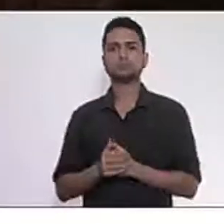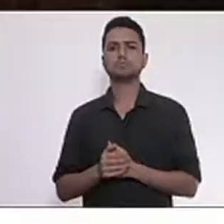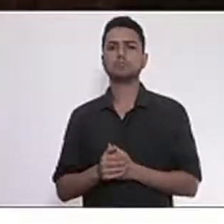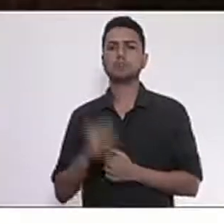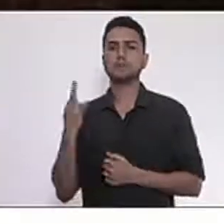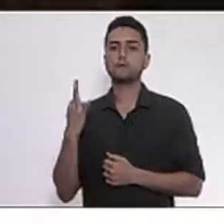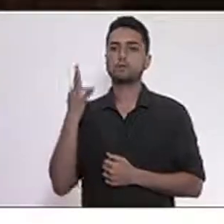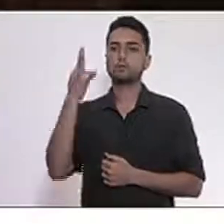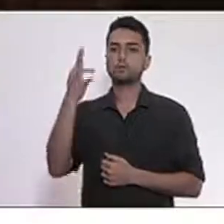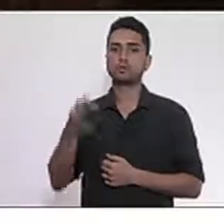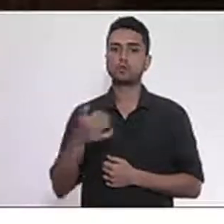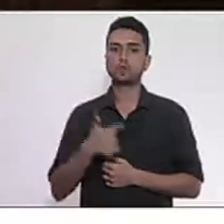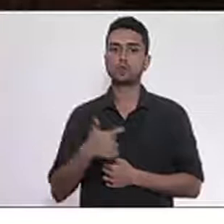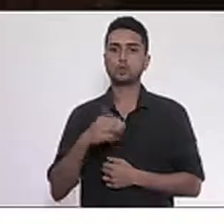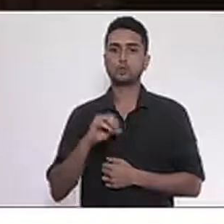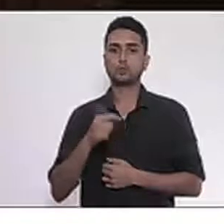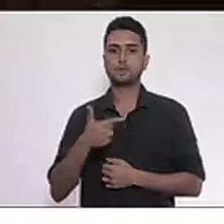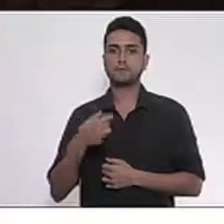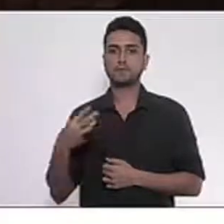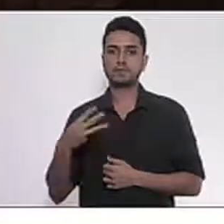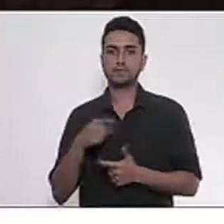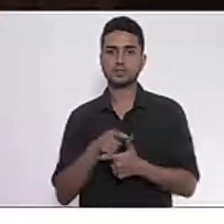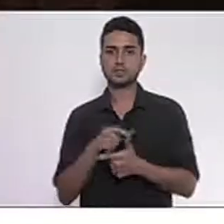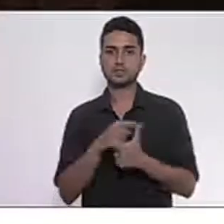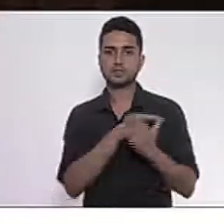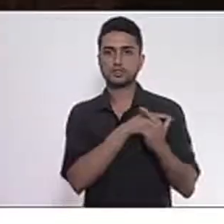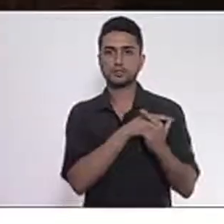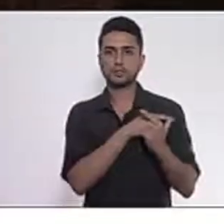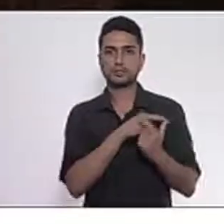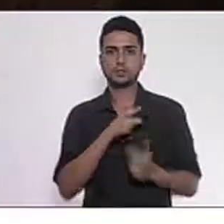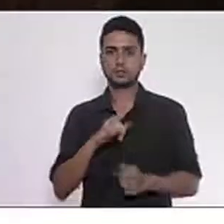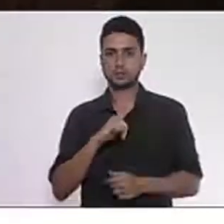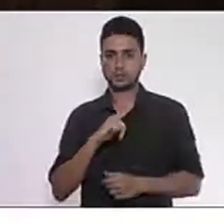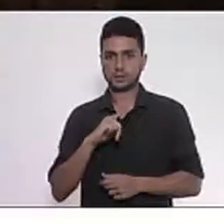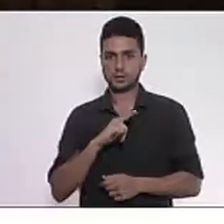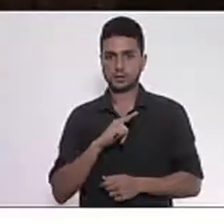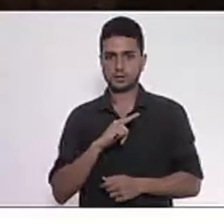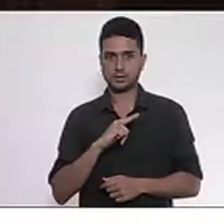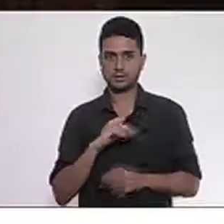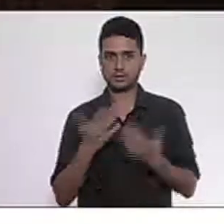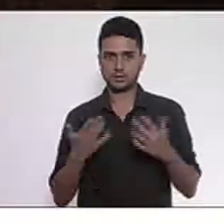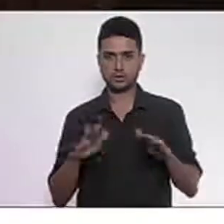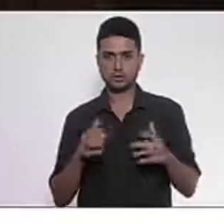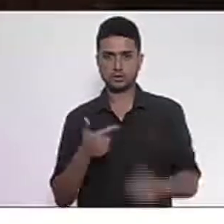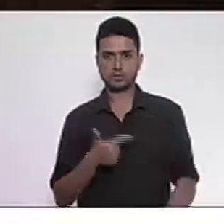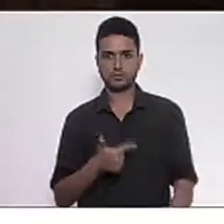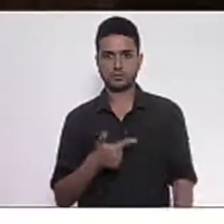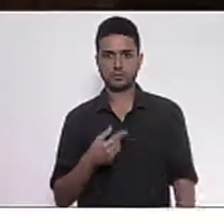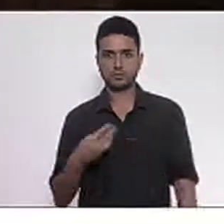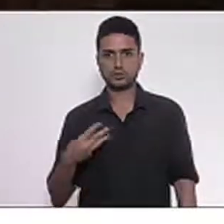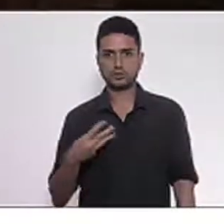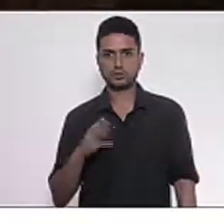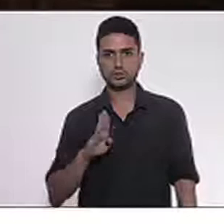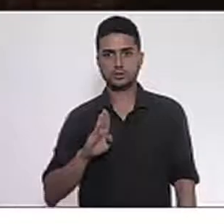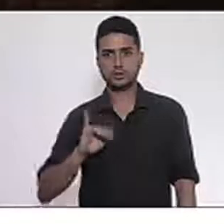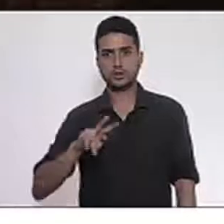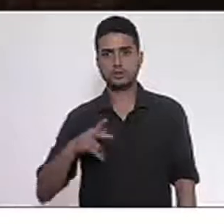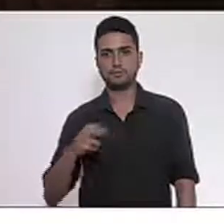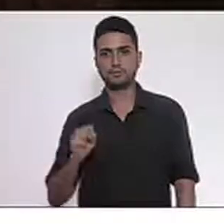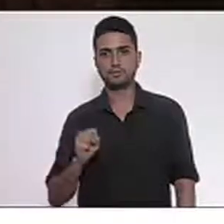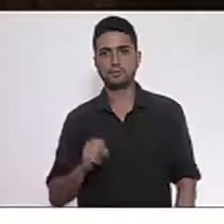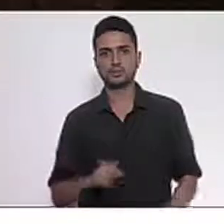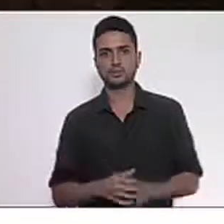com o volume de Restos a Pagar na ordem de 23 bilhões de reais.